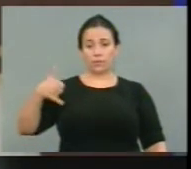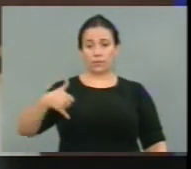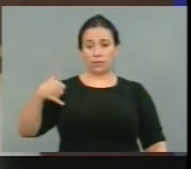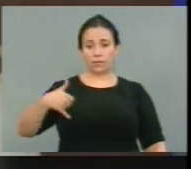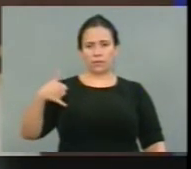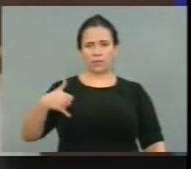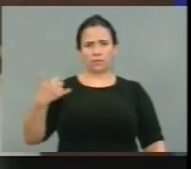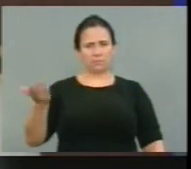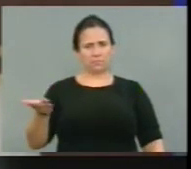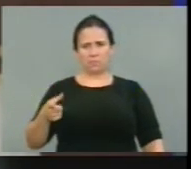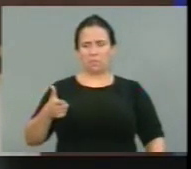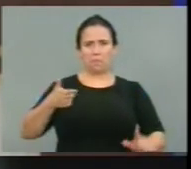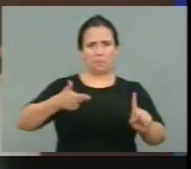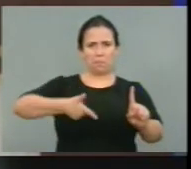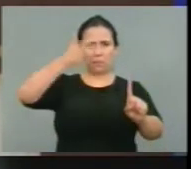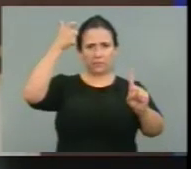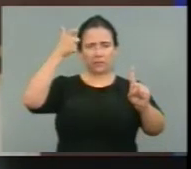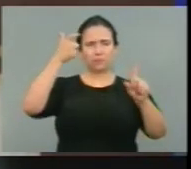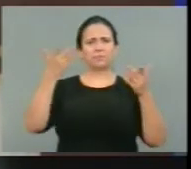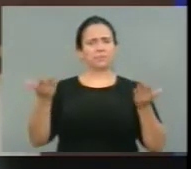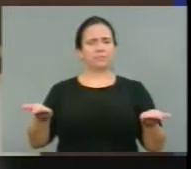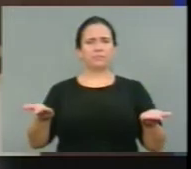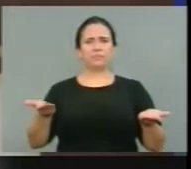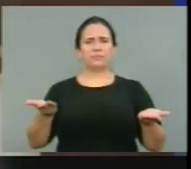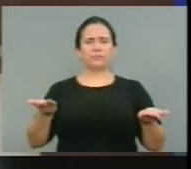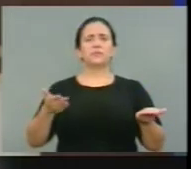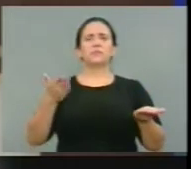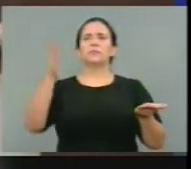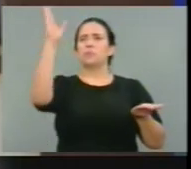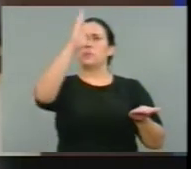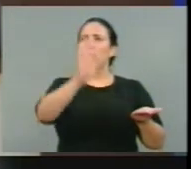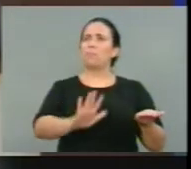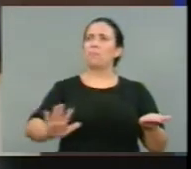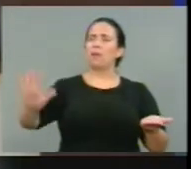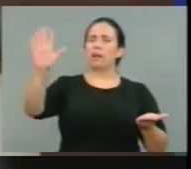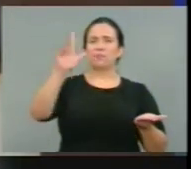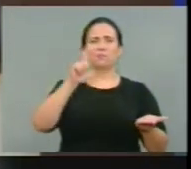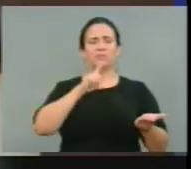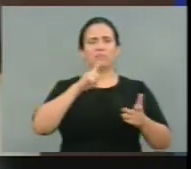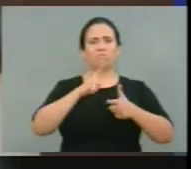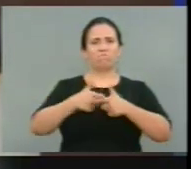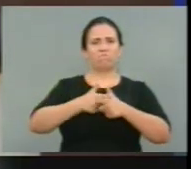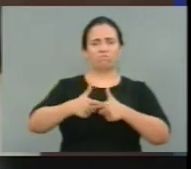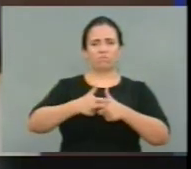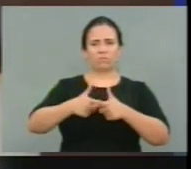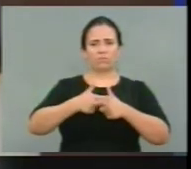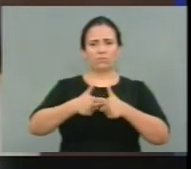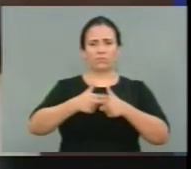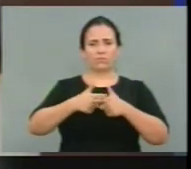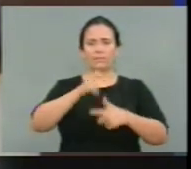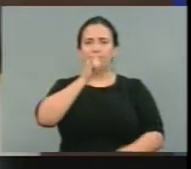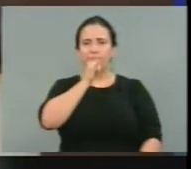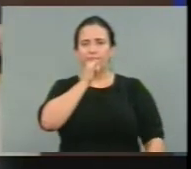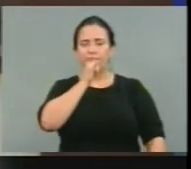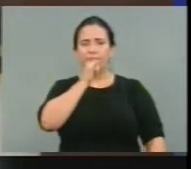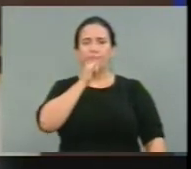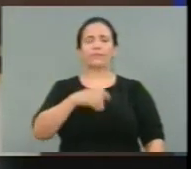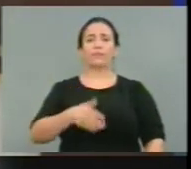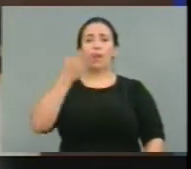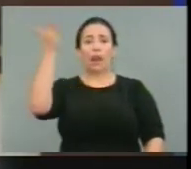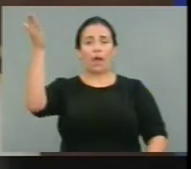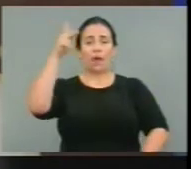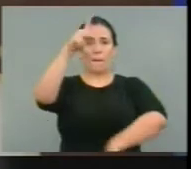Que país é esse? A gente se... A gente se... Quando toma conhecimento dos países africanos